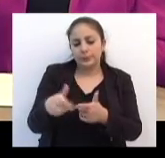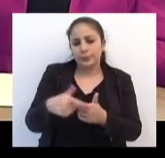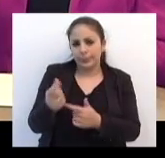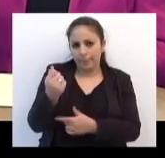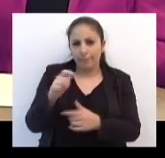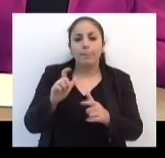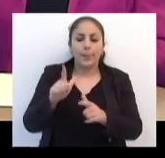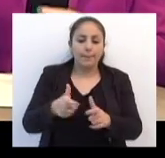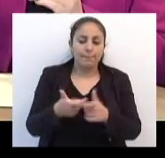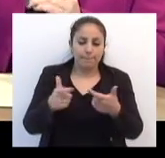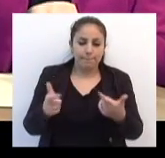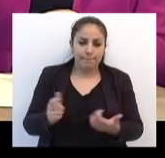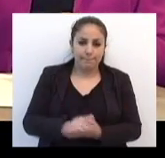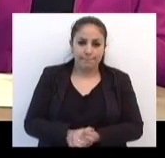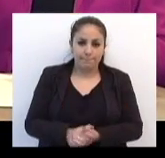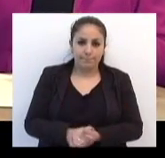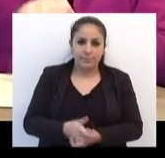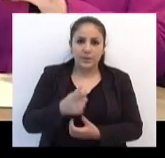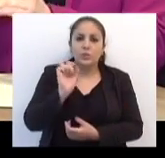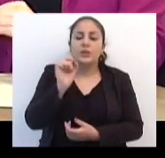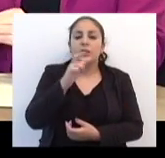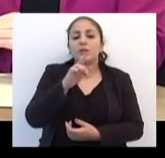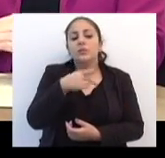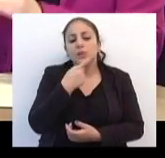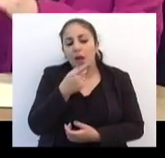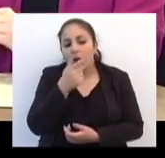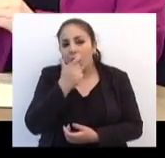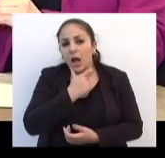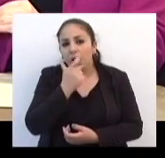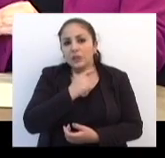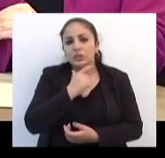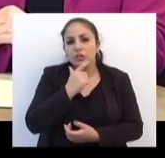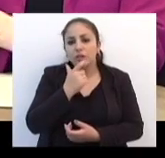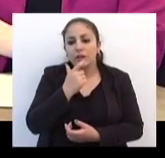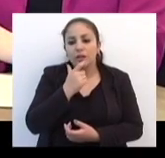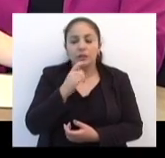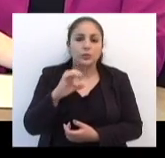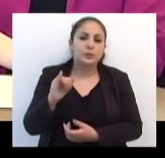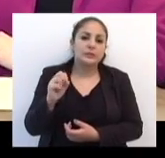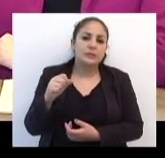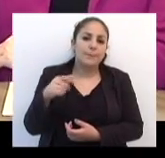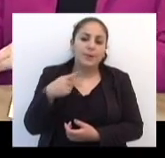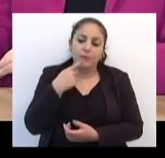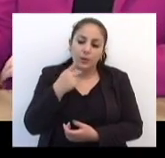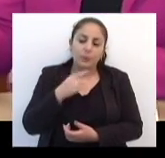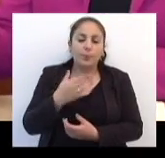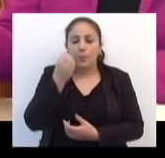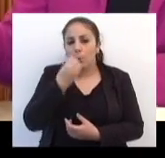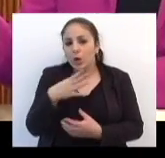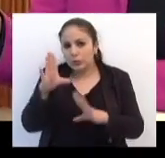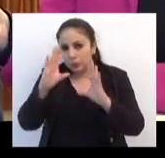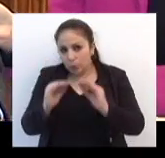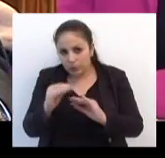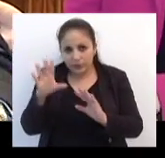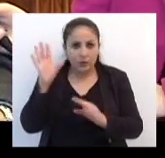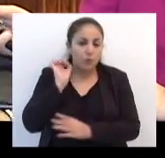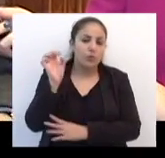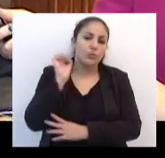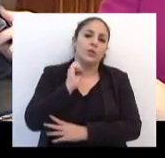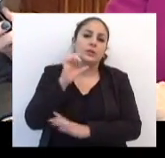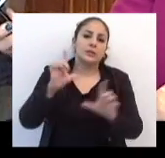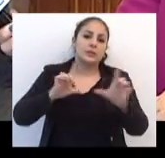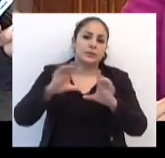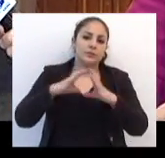Então, vereador Hernani Leimer, o o senhor tem a dizer em oposição ao vereador Isamar? Boa noite aos ouvintes da TV Câmara. Boa noite